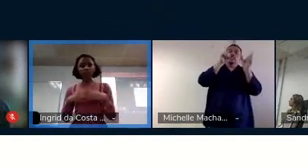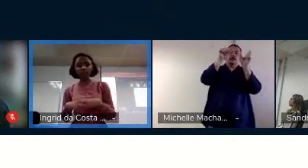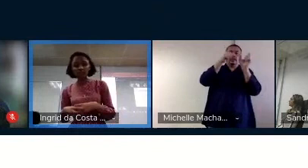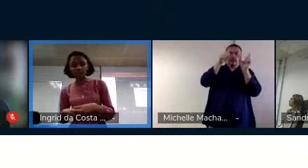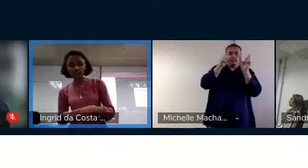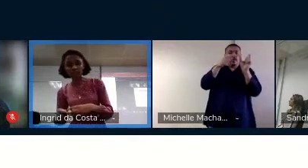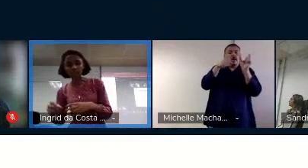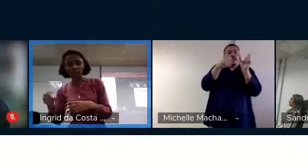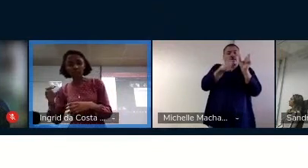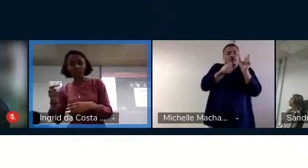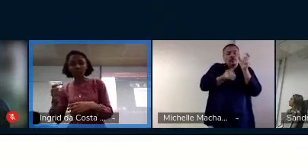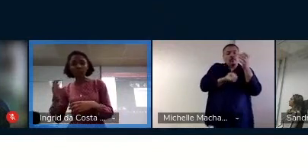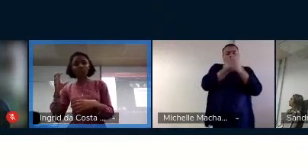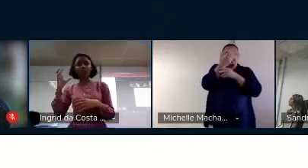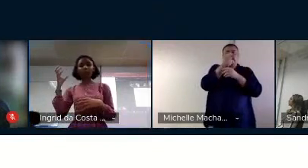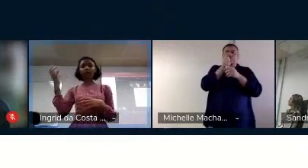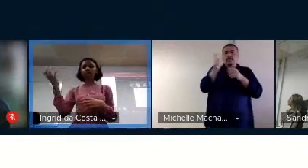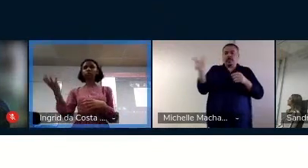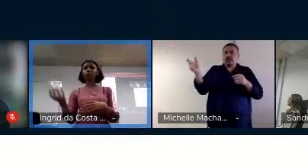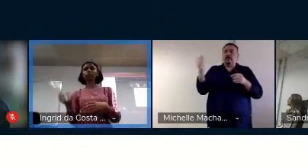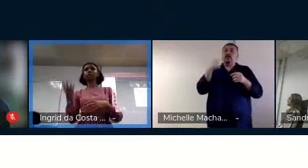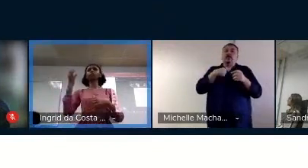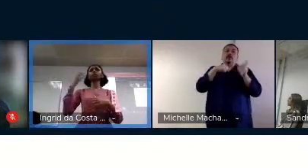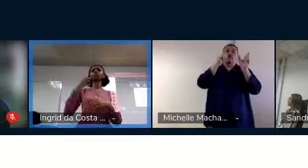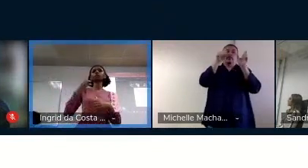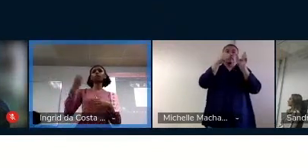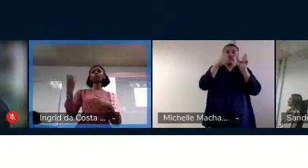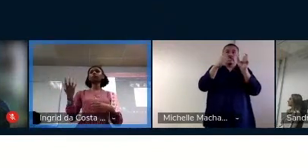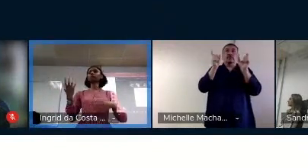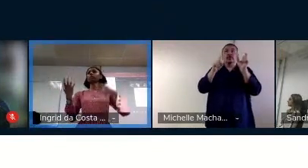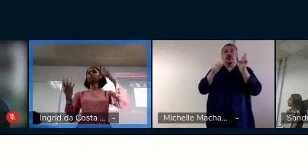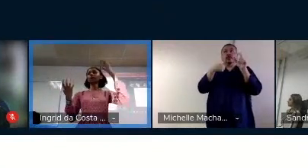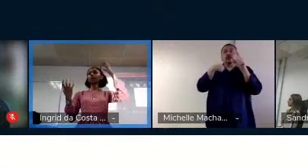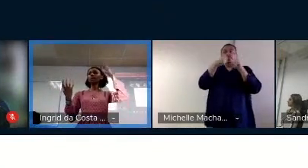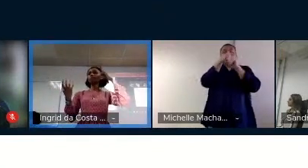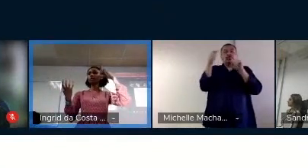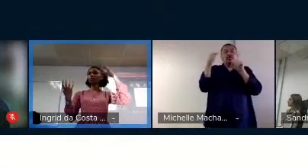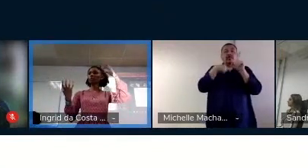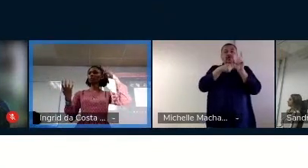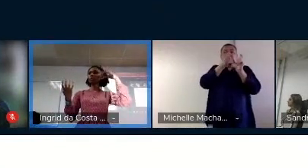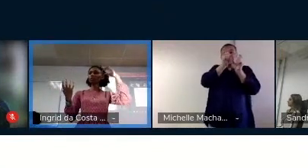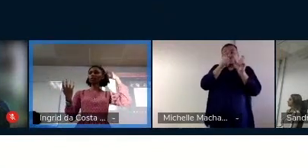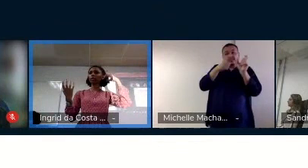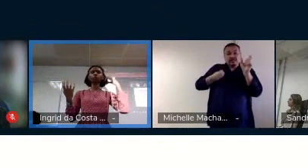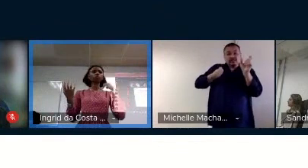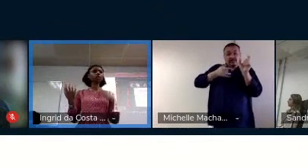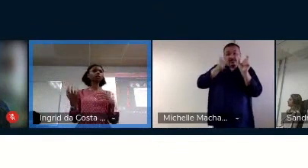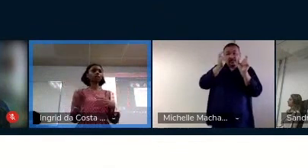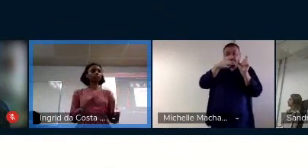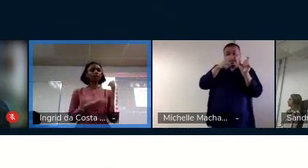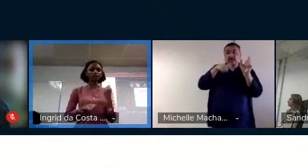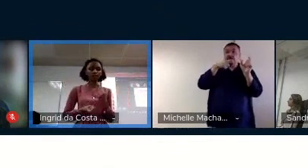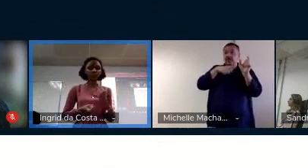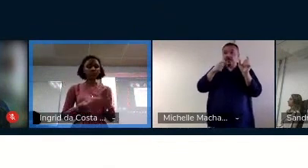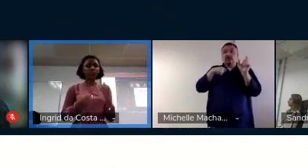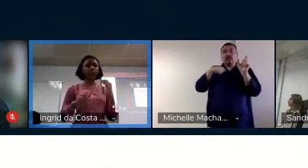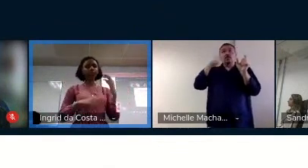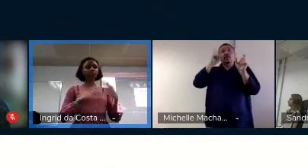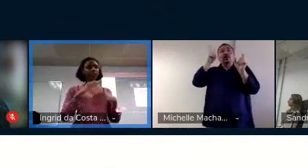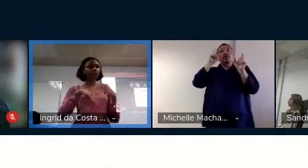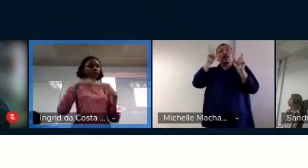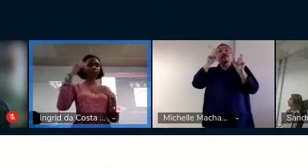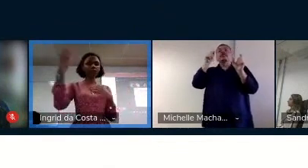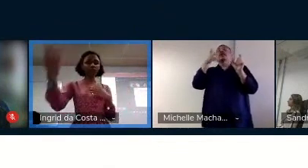E a gente viu que a derivação parte de uma palavra que já existe na língua. Então, ele está ativando a memória dos alunos para o eles já aprenderam,